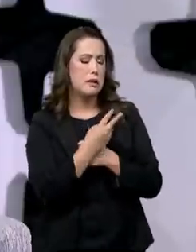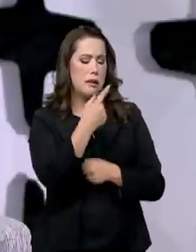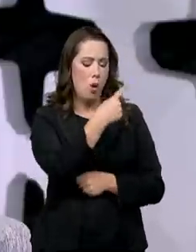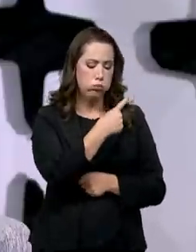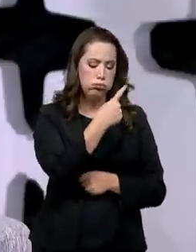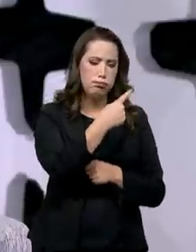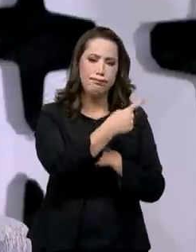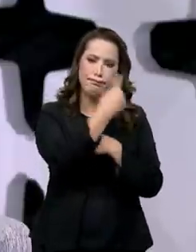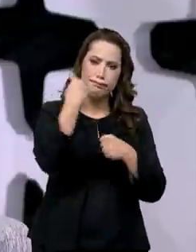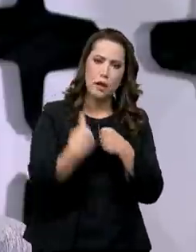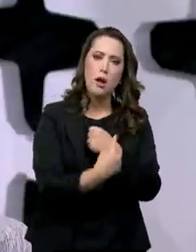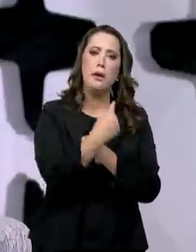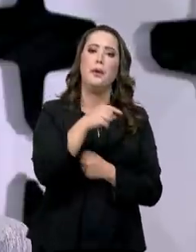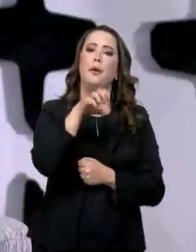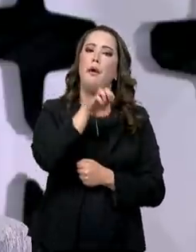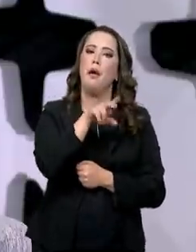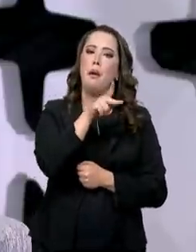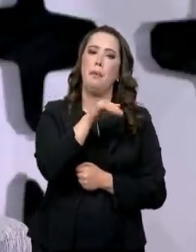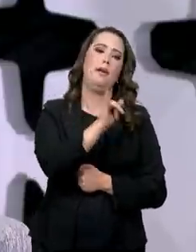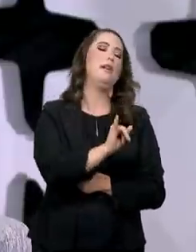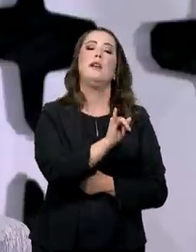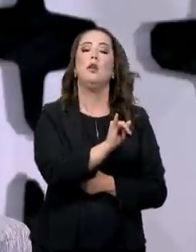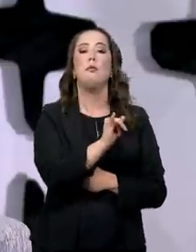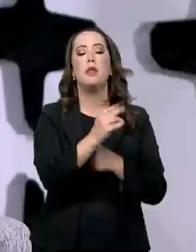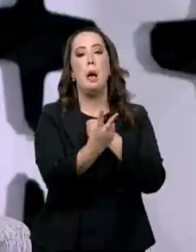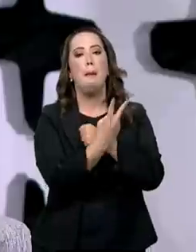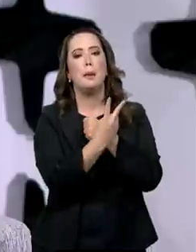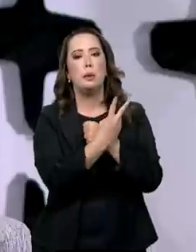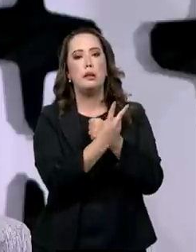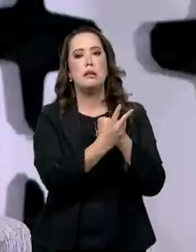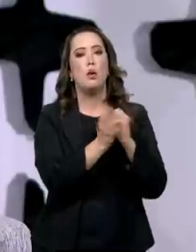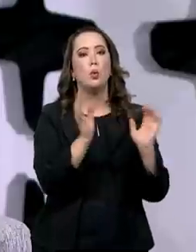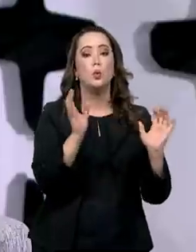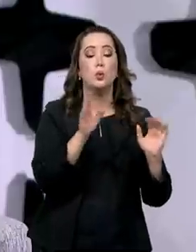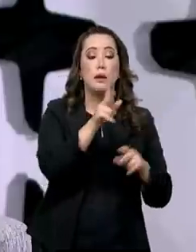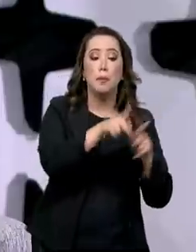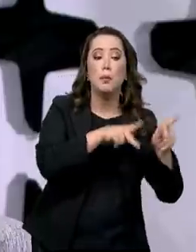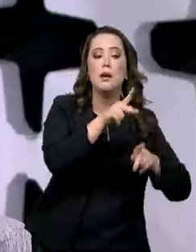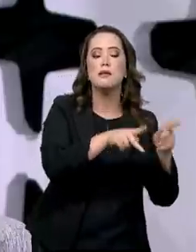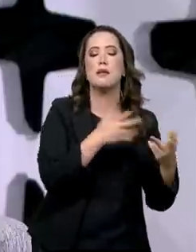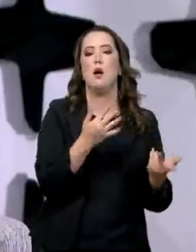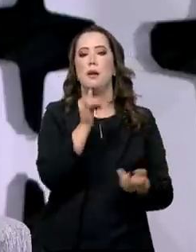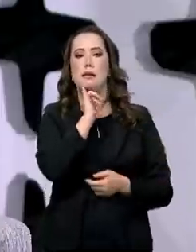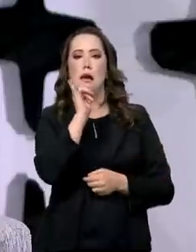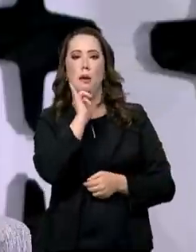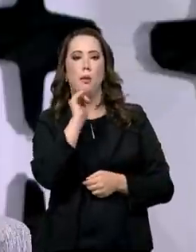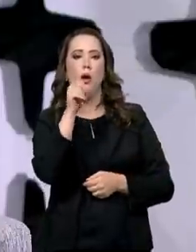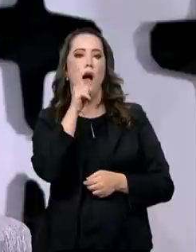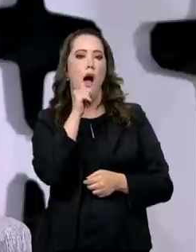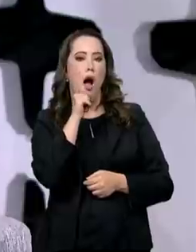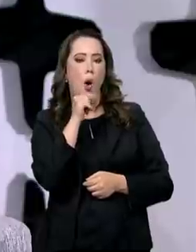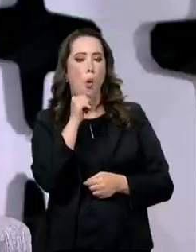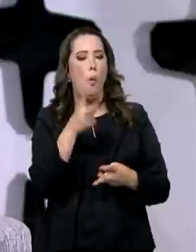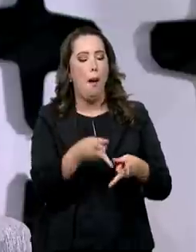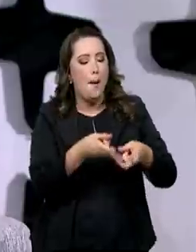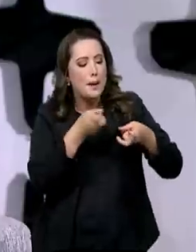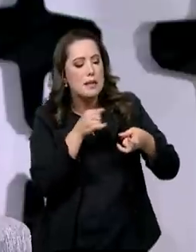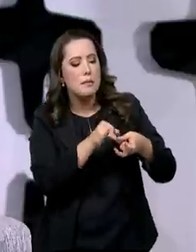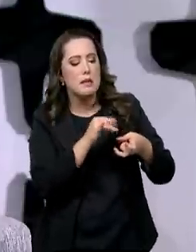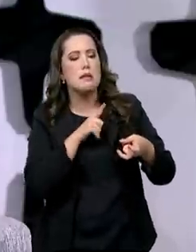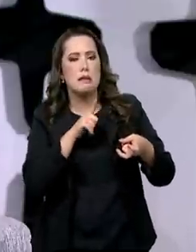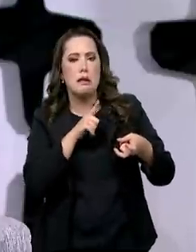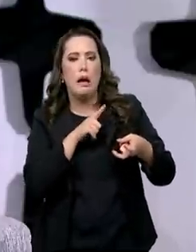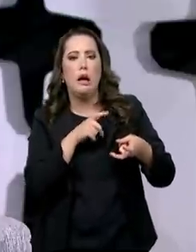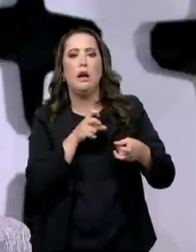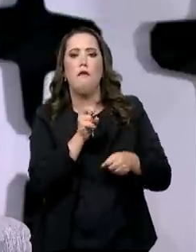coletiva. Todo o trato com águas residuárias, por exemplo, para detecção do vírus em águas residuárias,